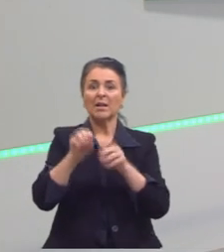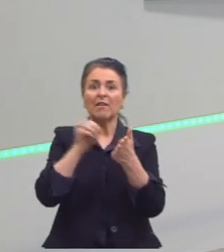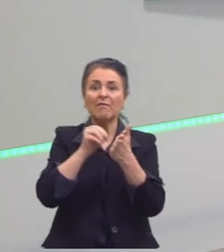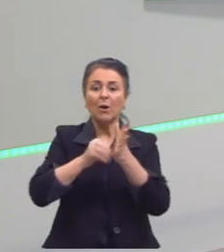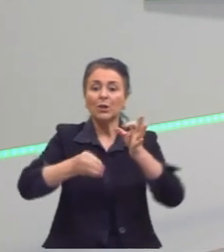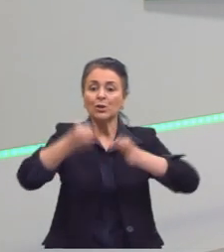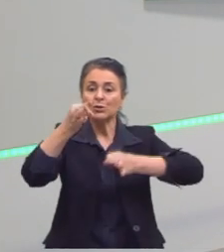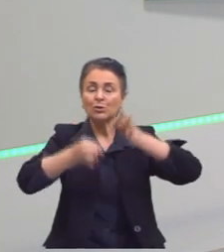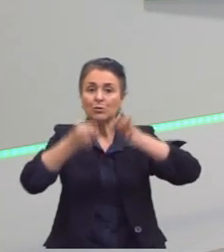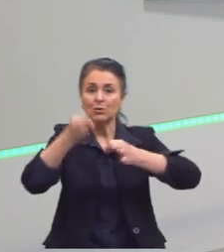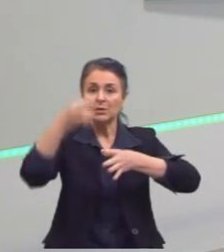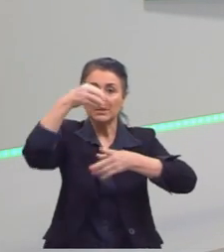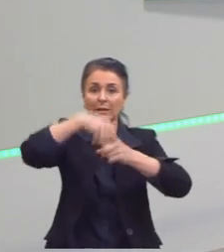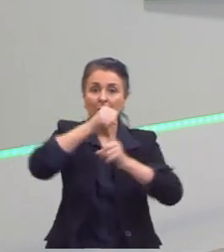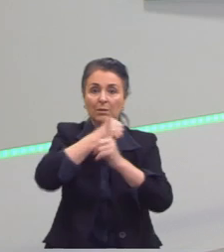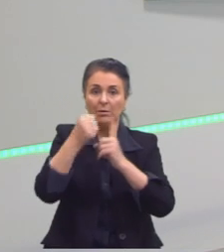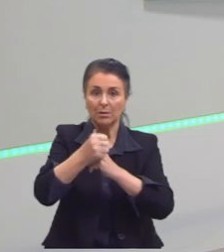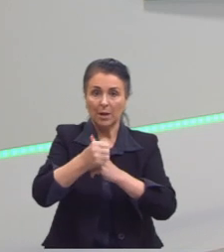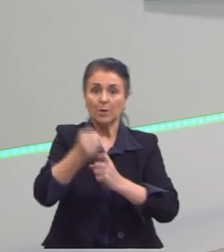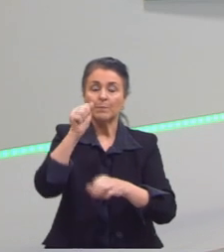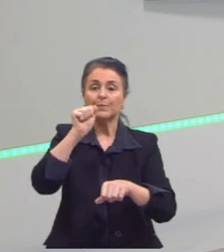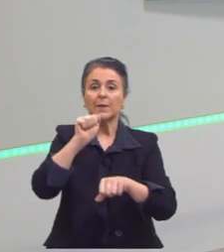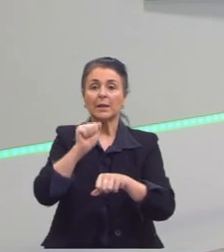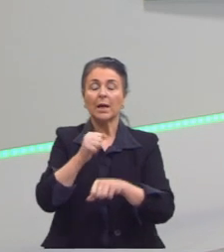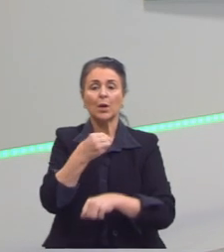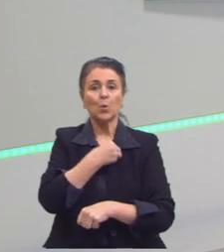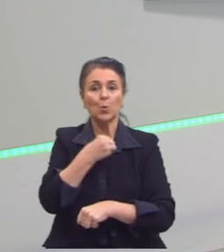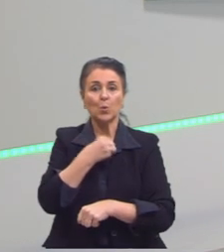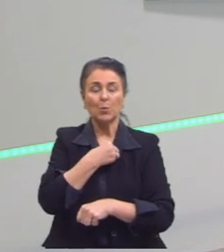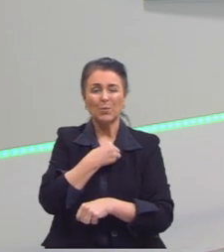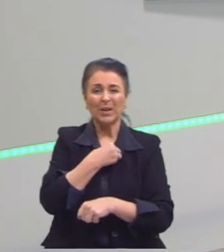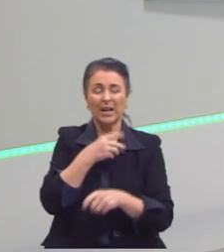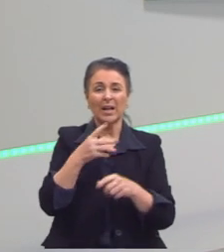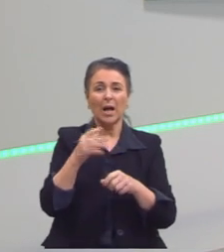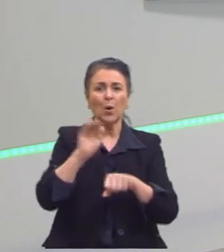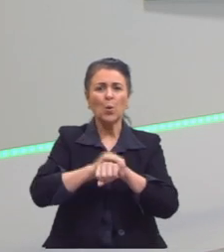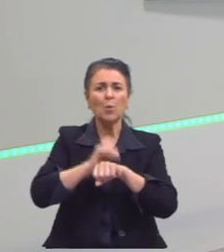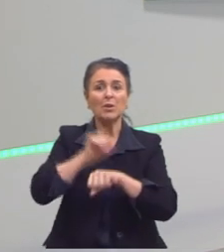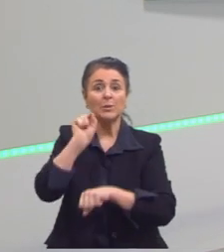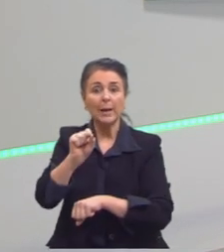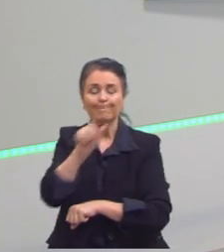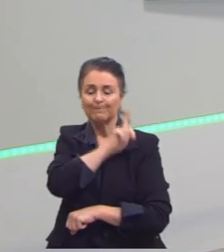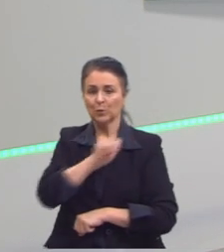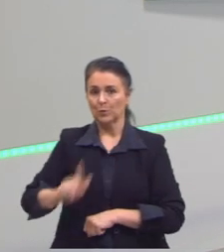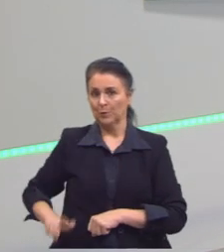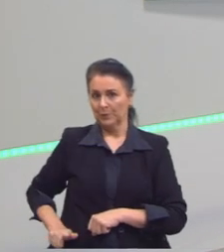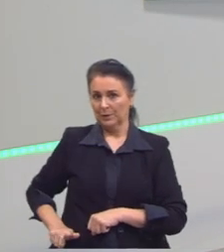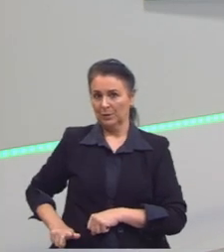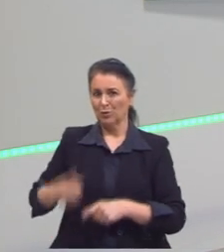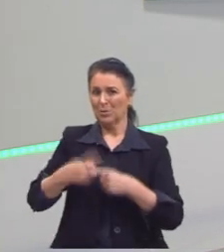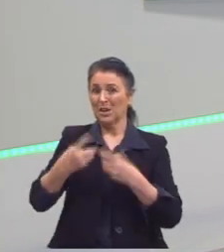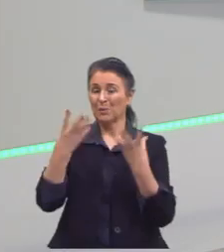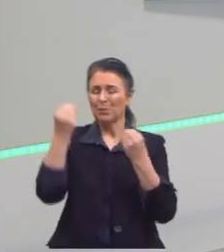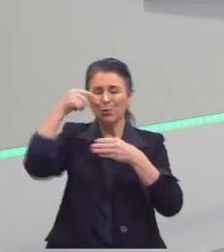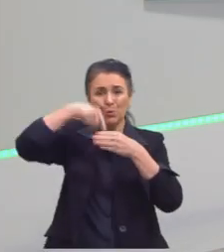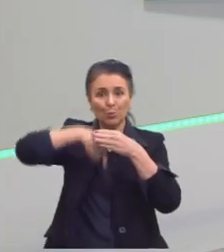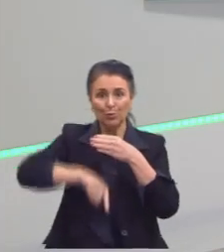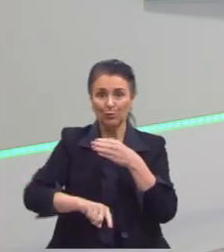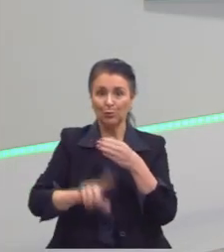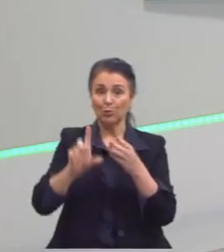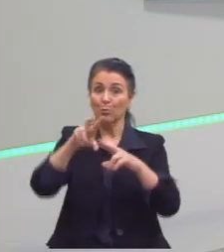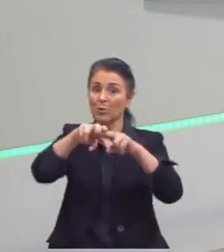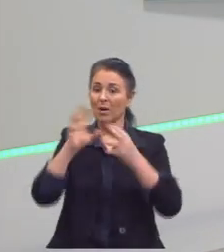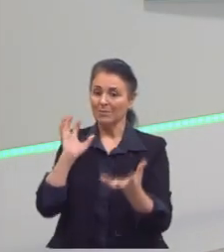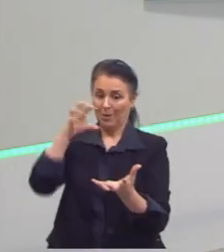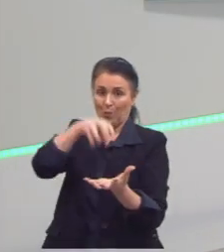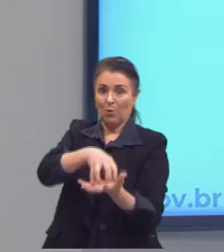sociedade devido aos governos, que eram muito intensos naquele momento devido à colonização portuguesa.